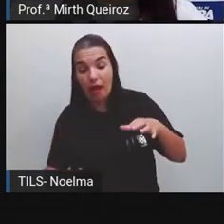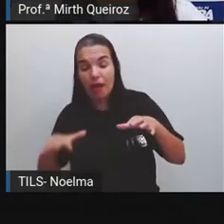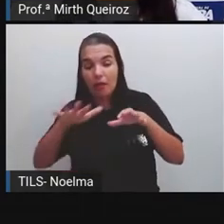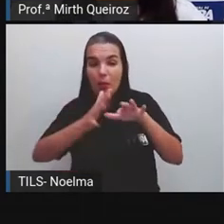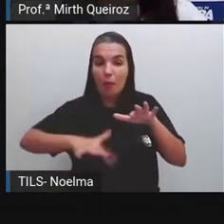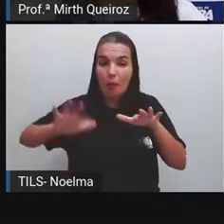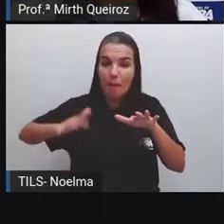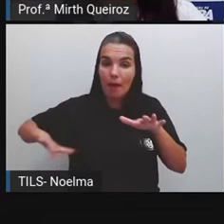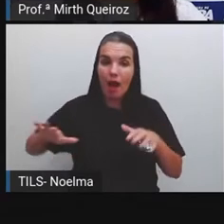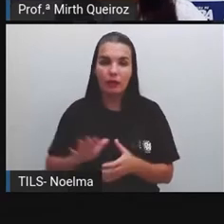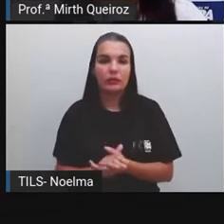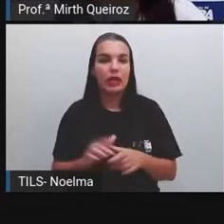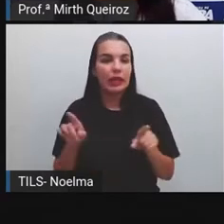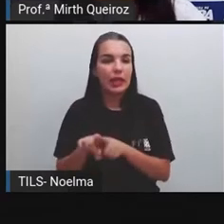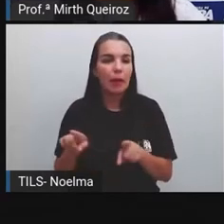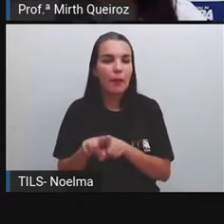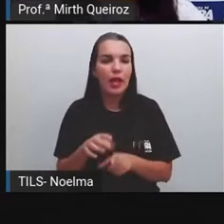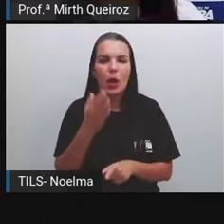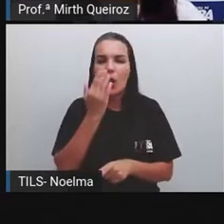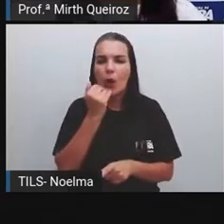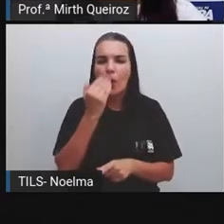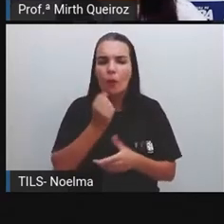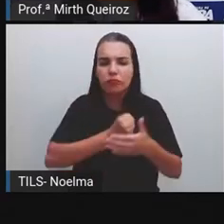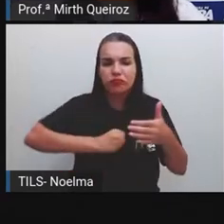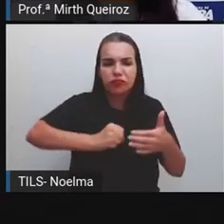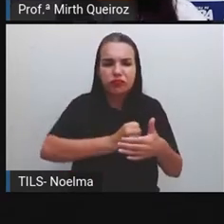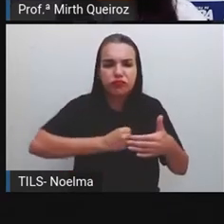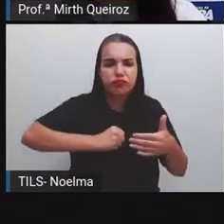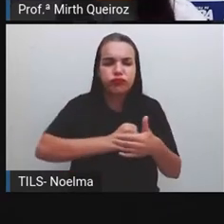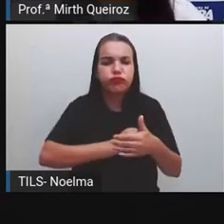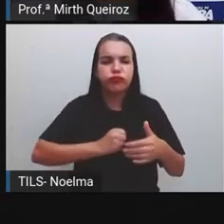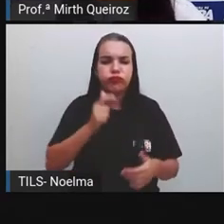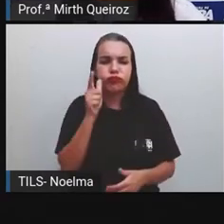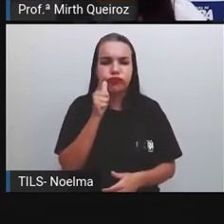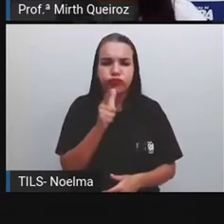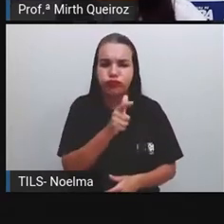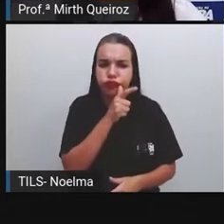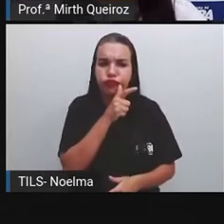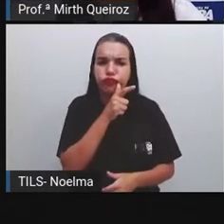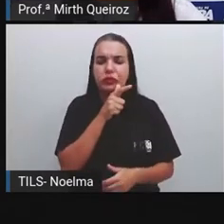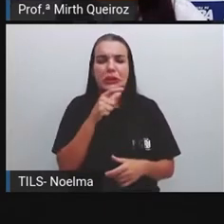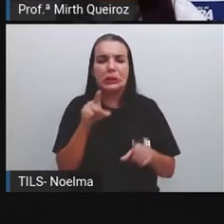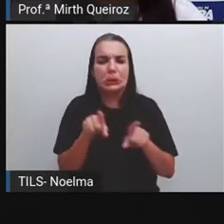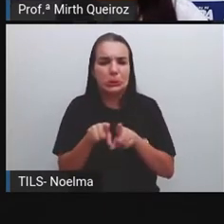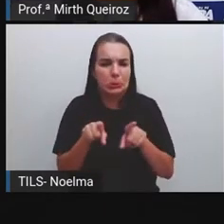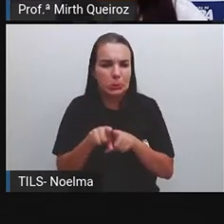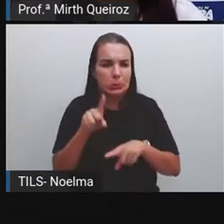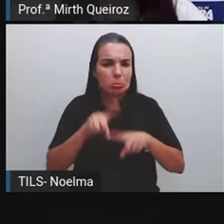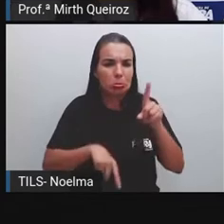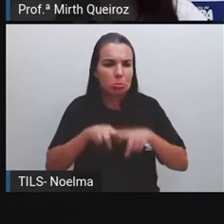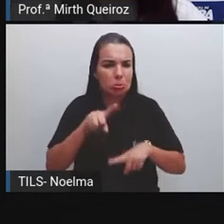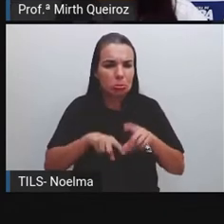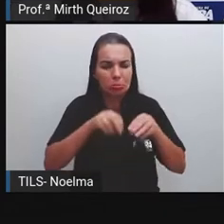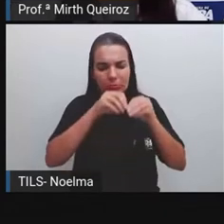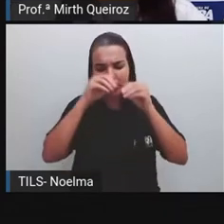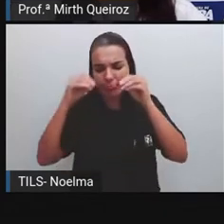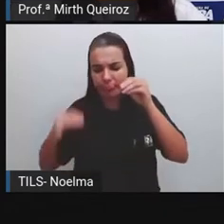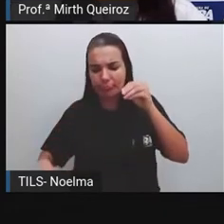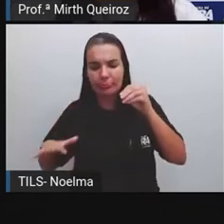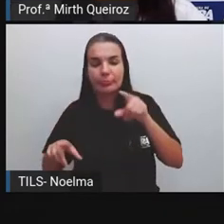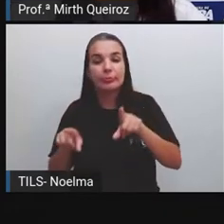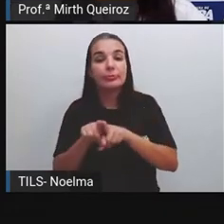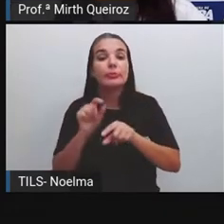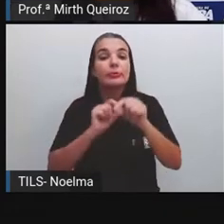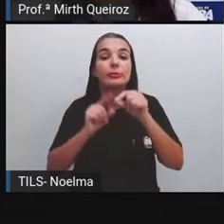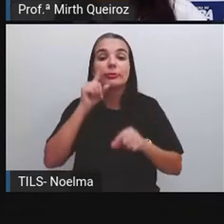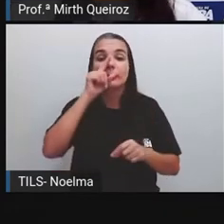gerados nas cantinas, lavanderias, sanitários e restos de mercadorias. Assim como também resíduos